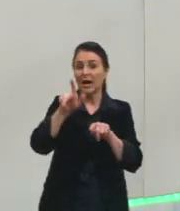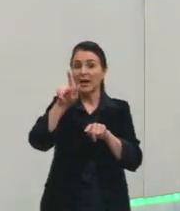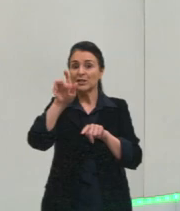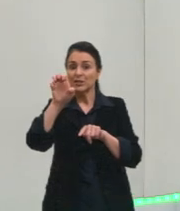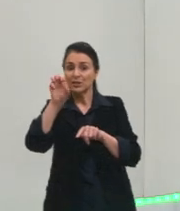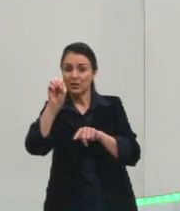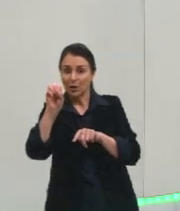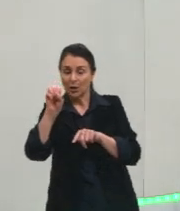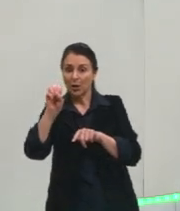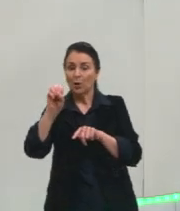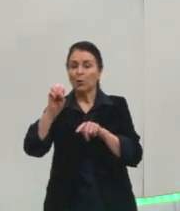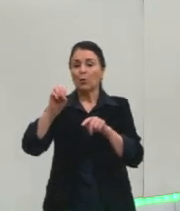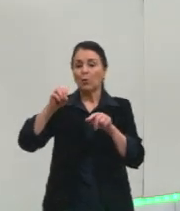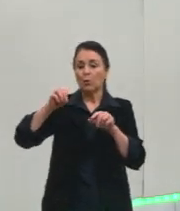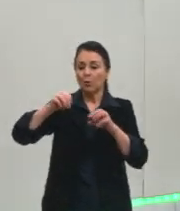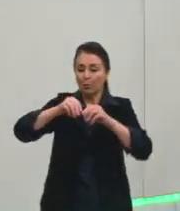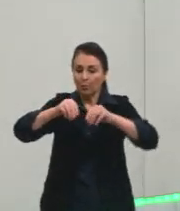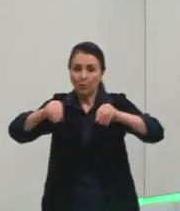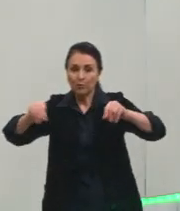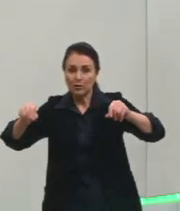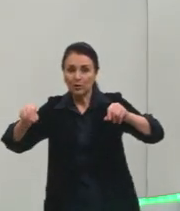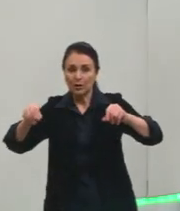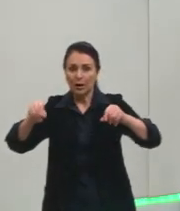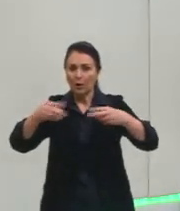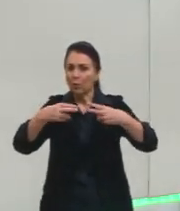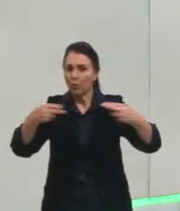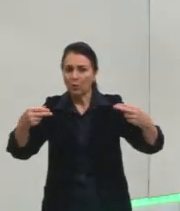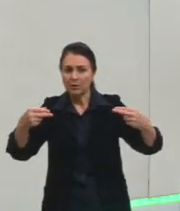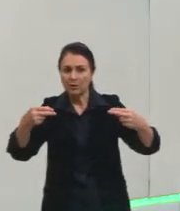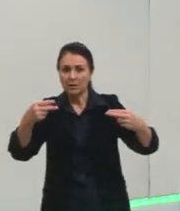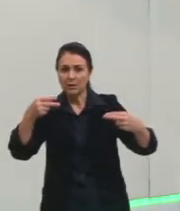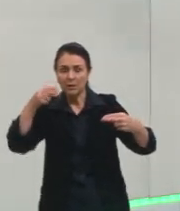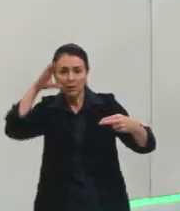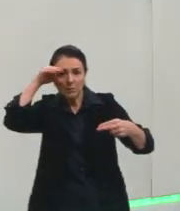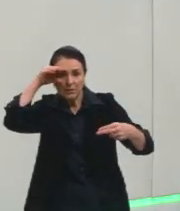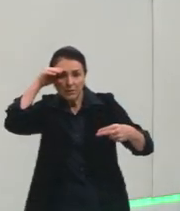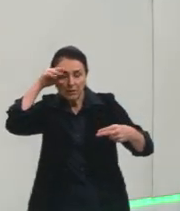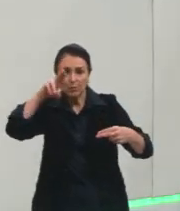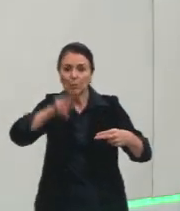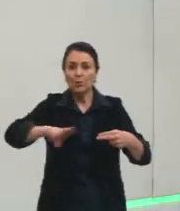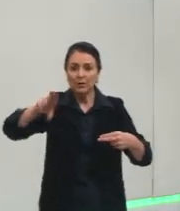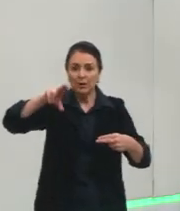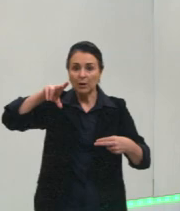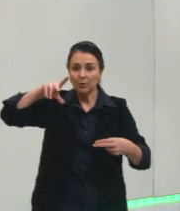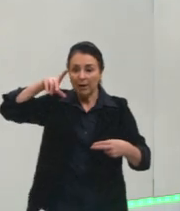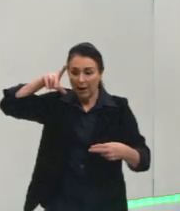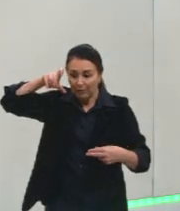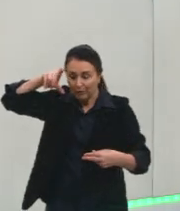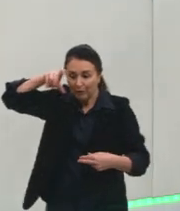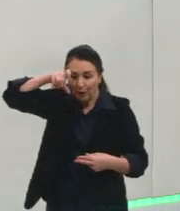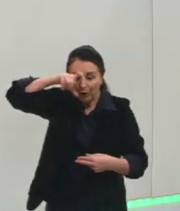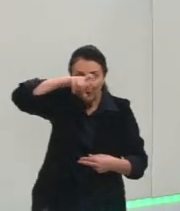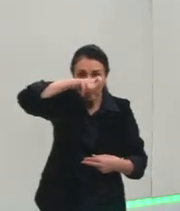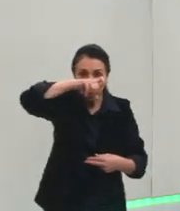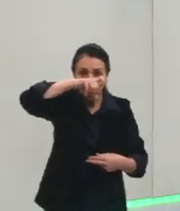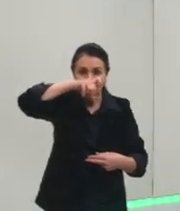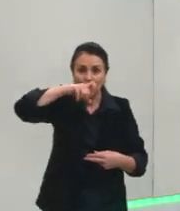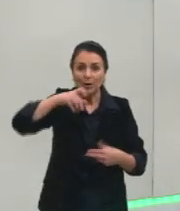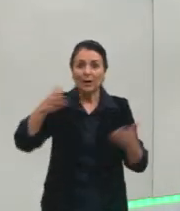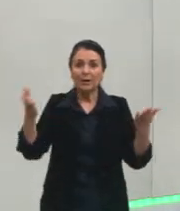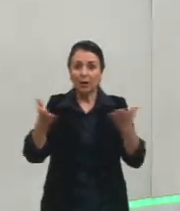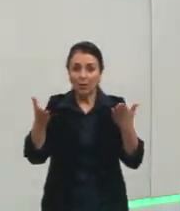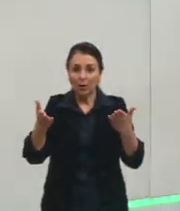questões, aí, que a gente consegue observar através do drone, né, censuramento remoto, como eu falei para vocês, tá? Vamos fazer um